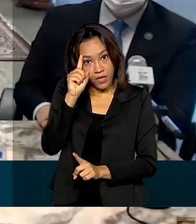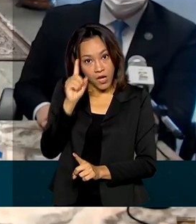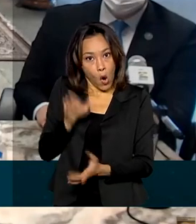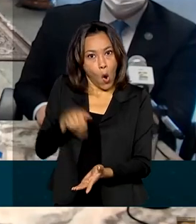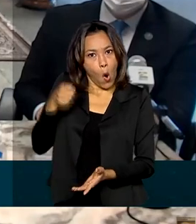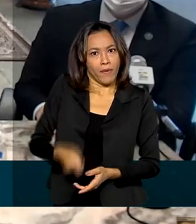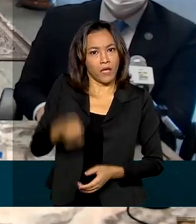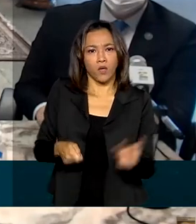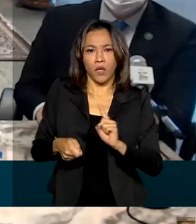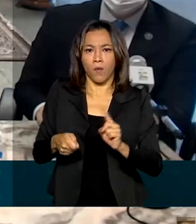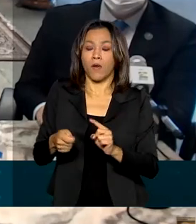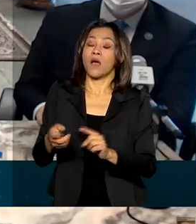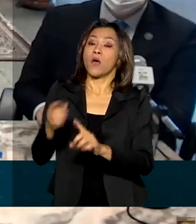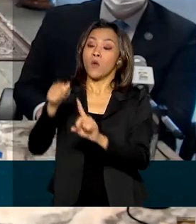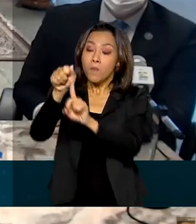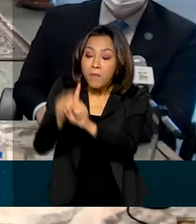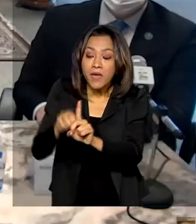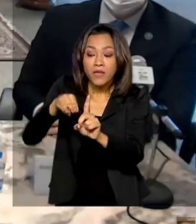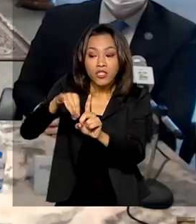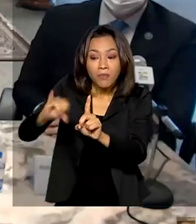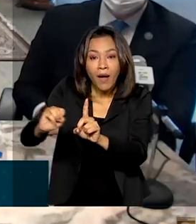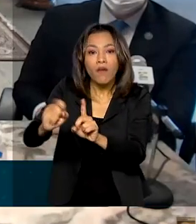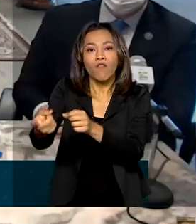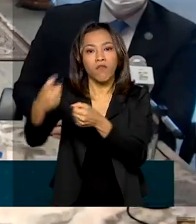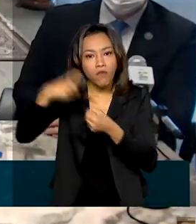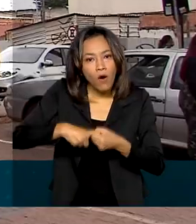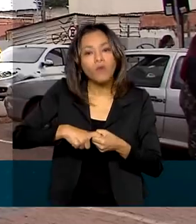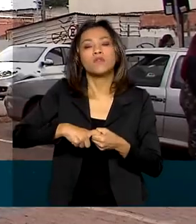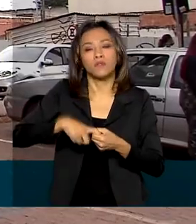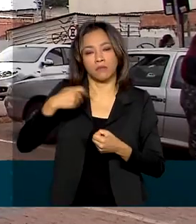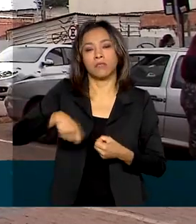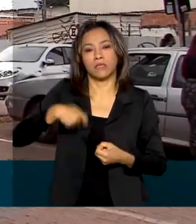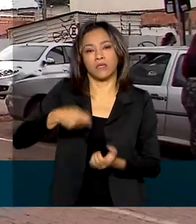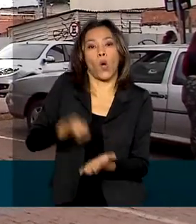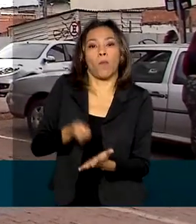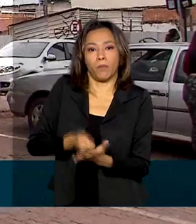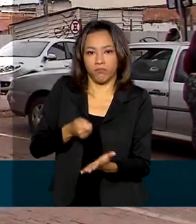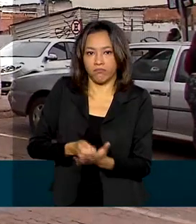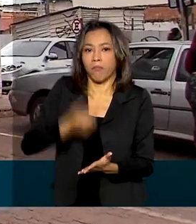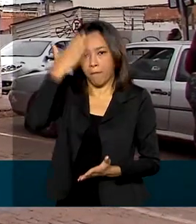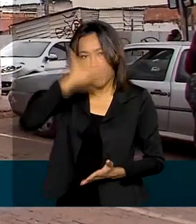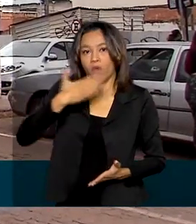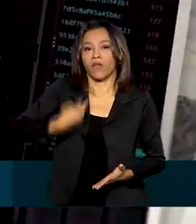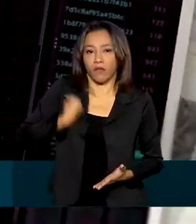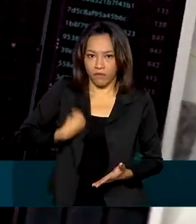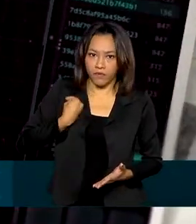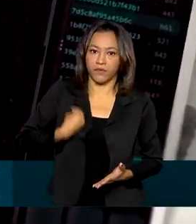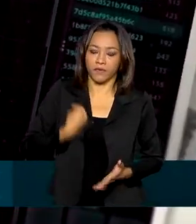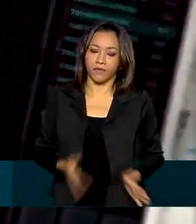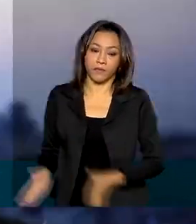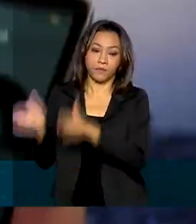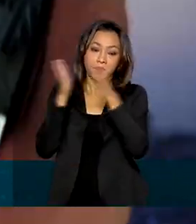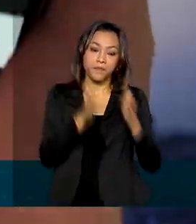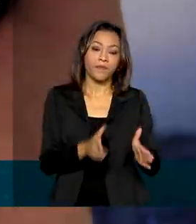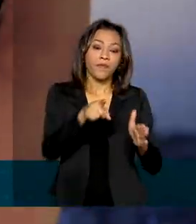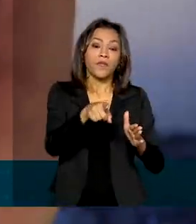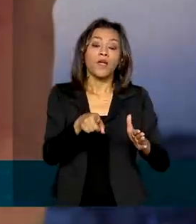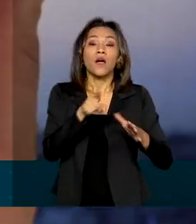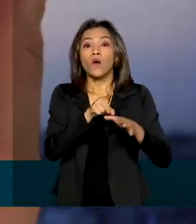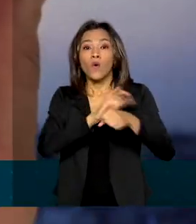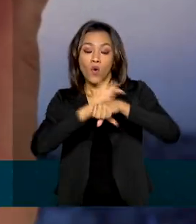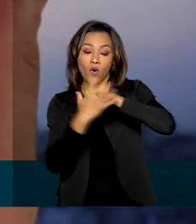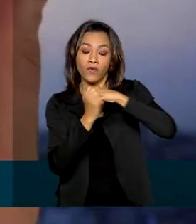A partir de maio, volta a ser obrigatório a prova de vida. Mas a chegada da Covid-19 também agilizou a